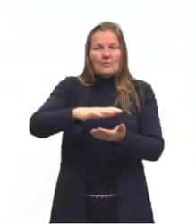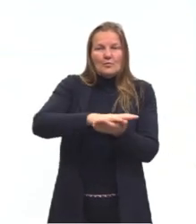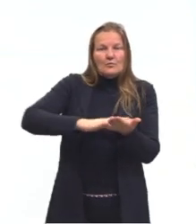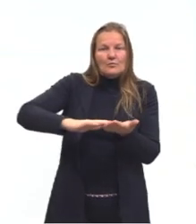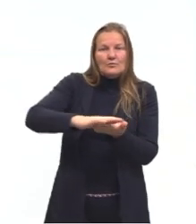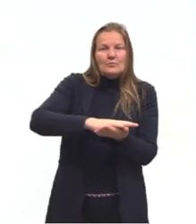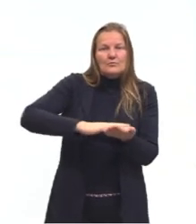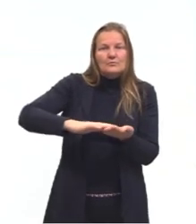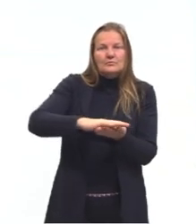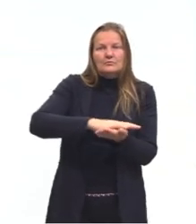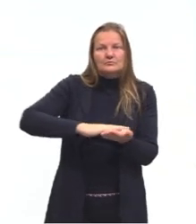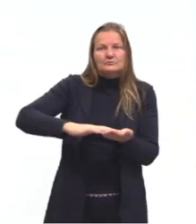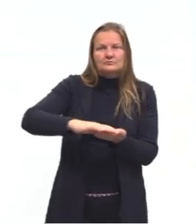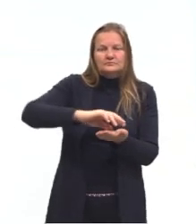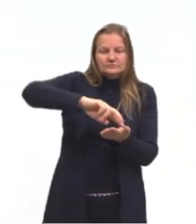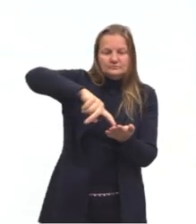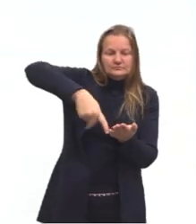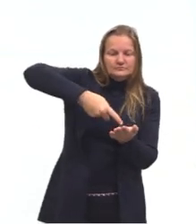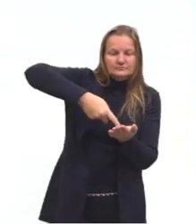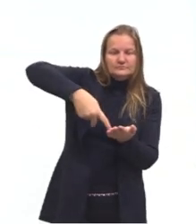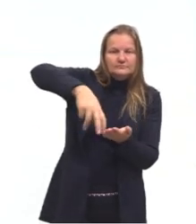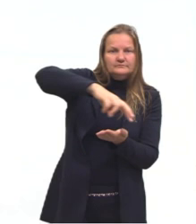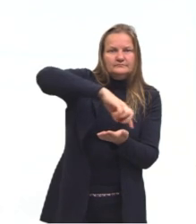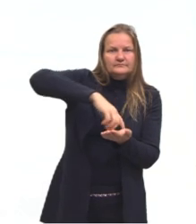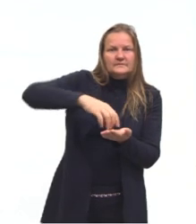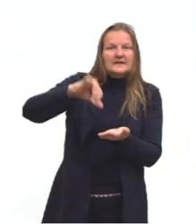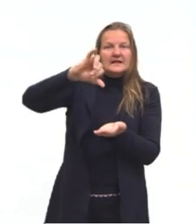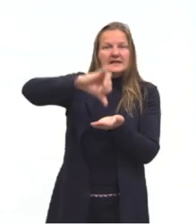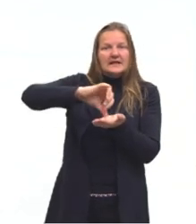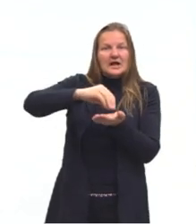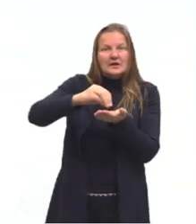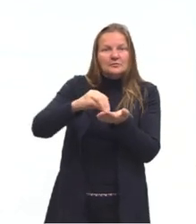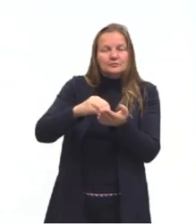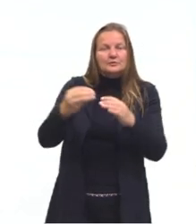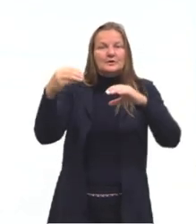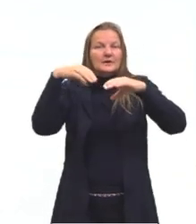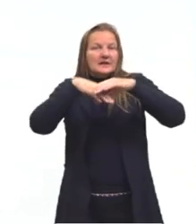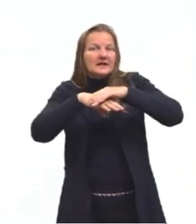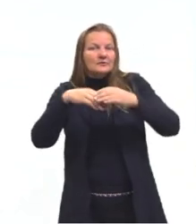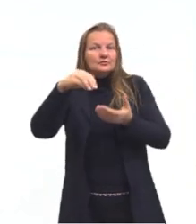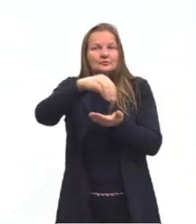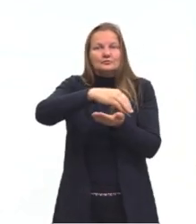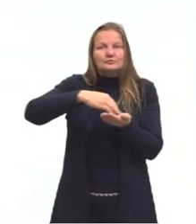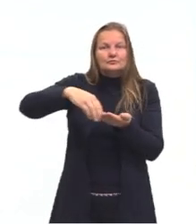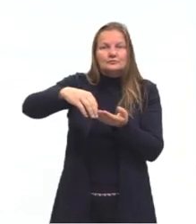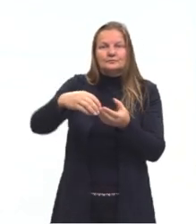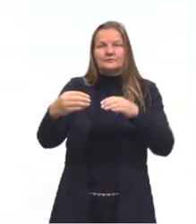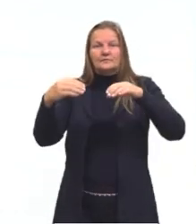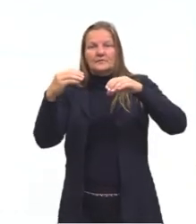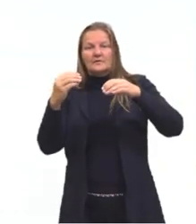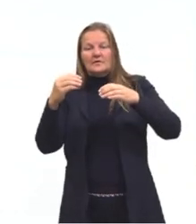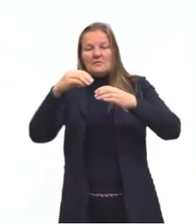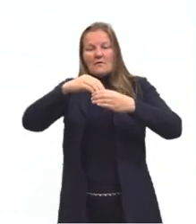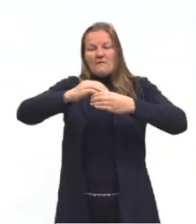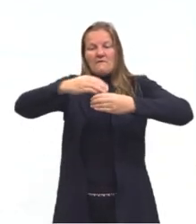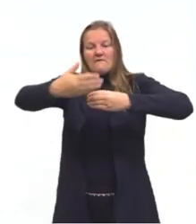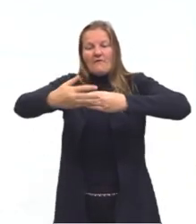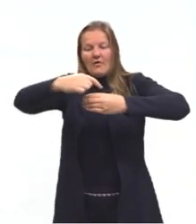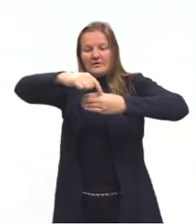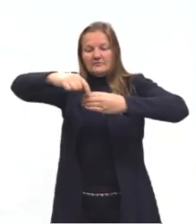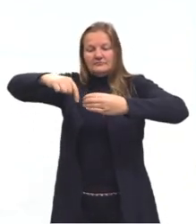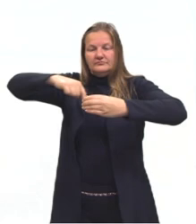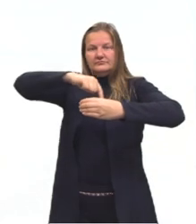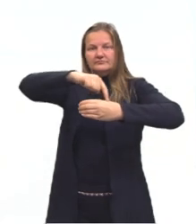plano formada por uma circunferência. Ou seja, a região interna da circunferência.